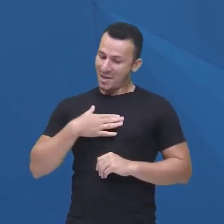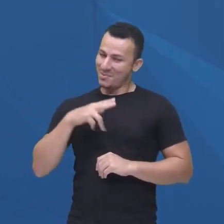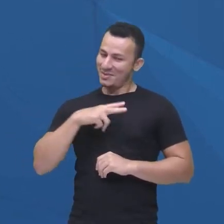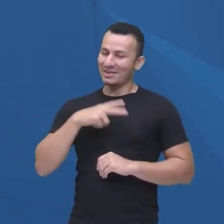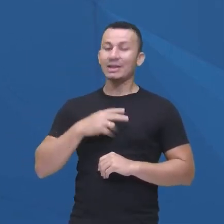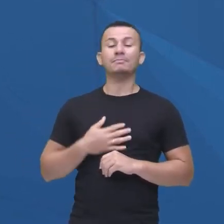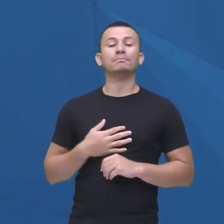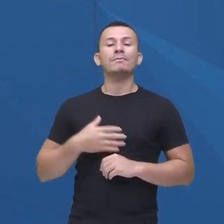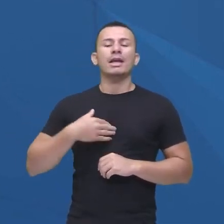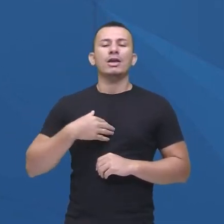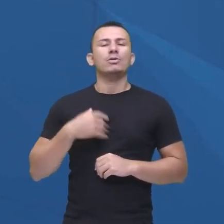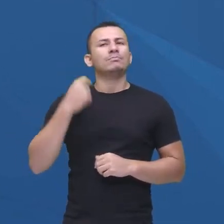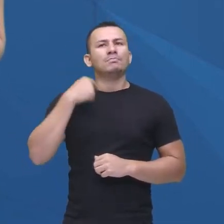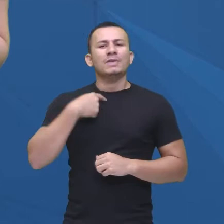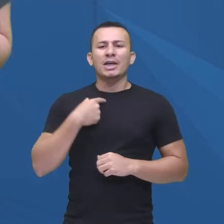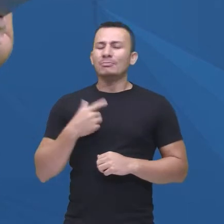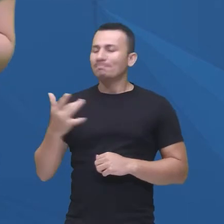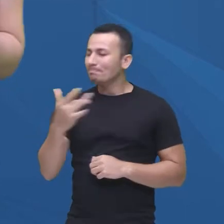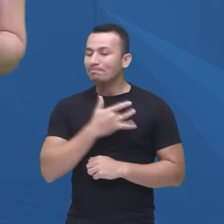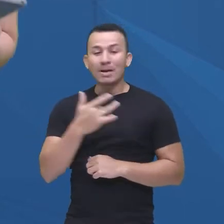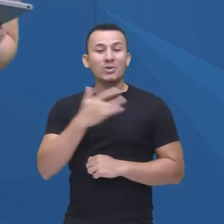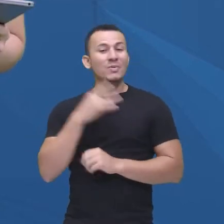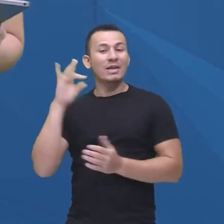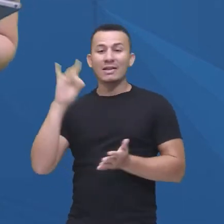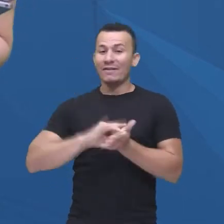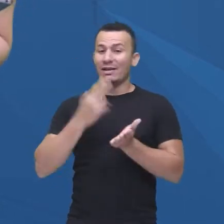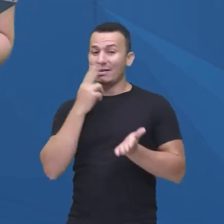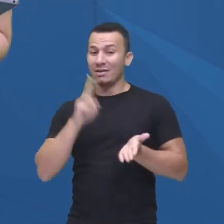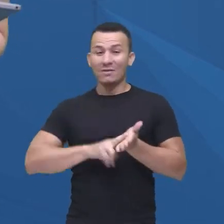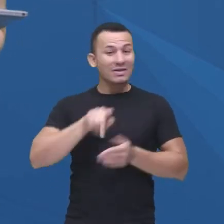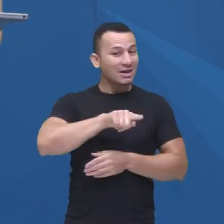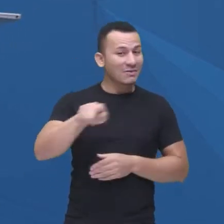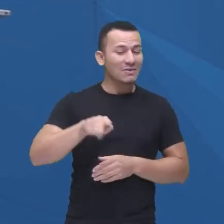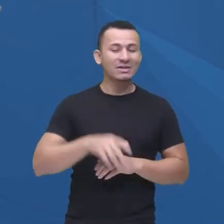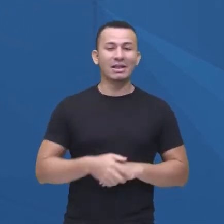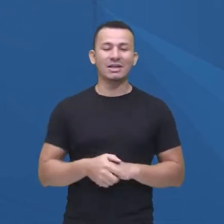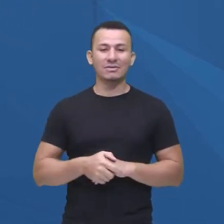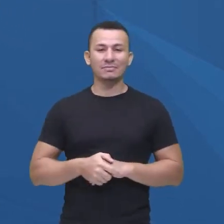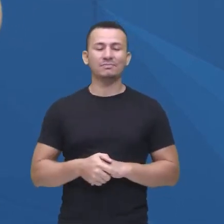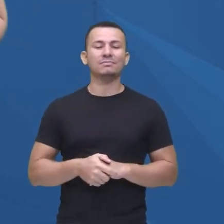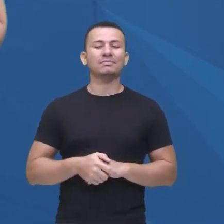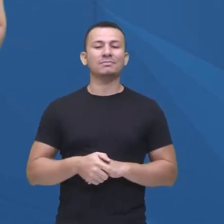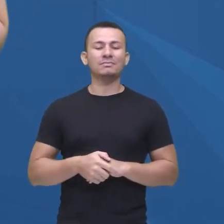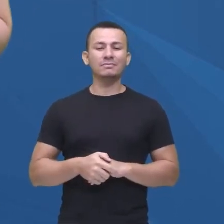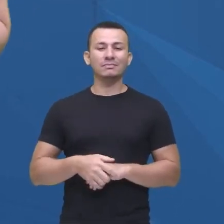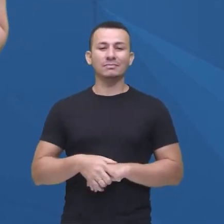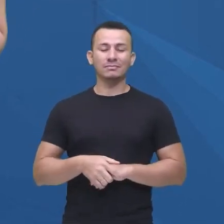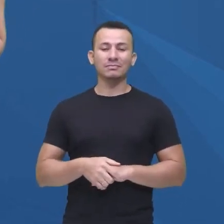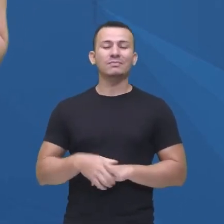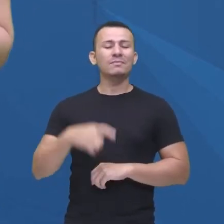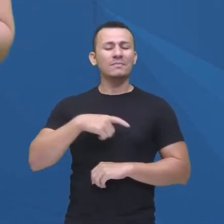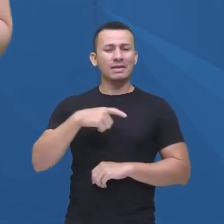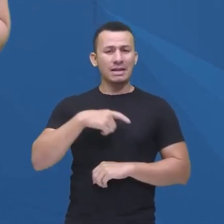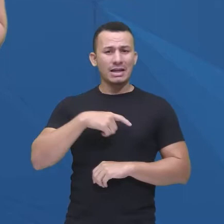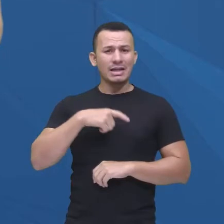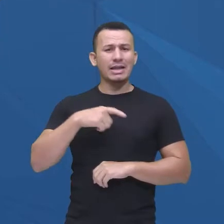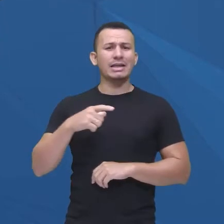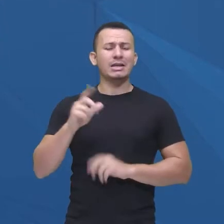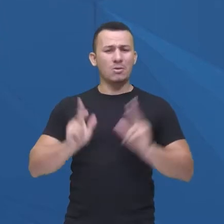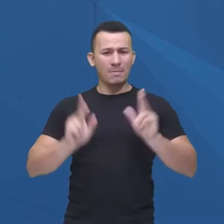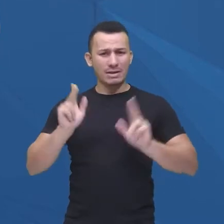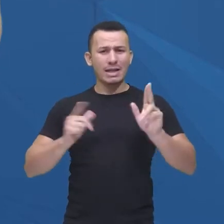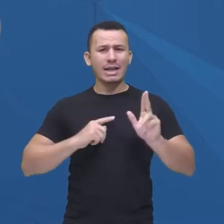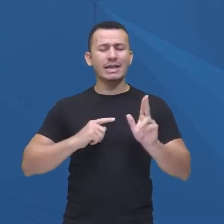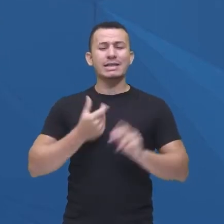né? Eu gosto, gente, sou apaixonada, vou confessar aqui pra vocês por Grey's Anatomy. É uma série que já tem 17